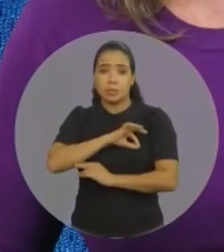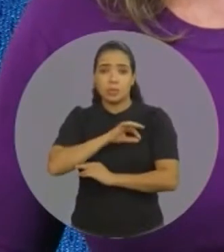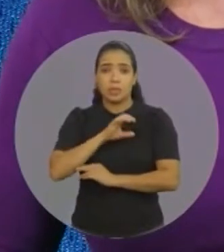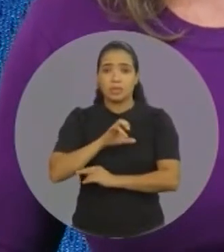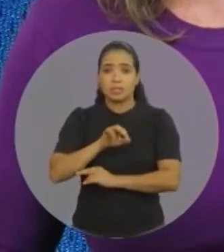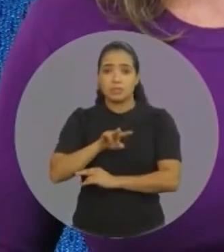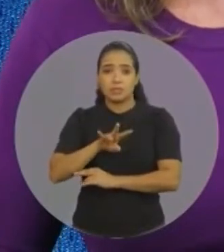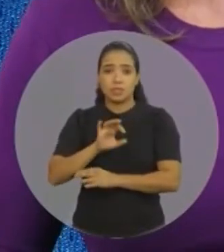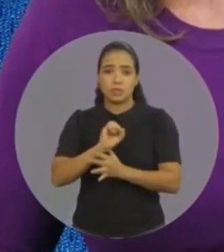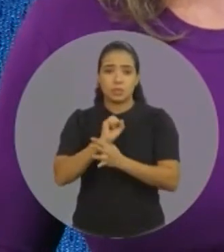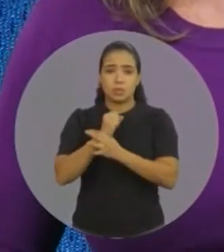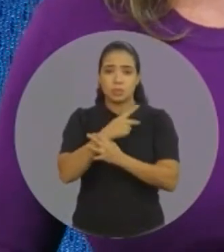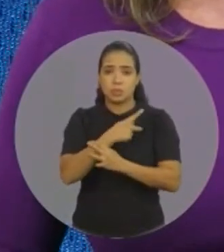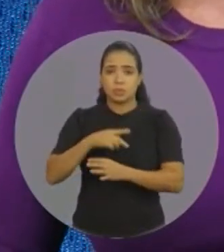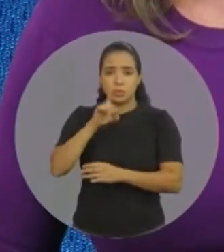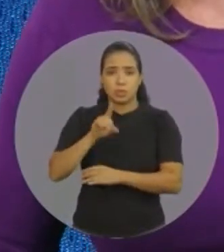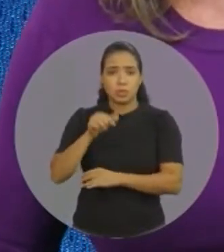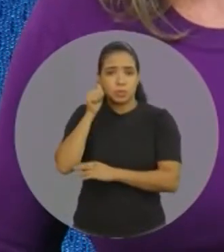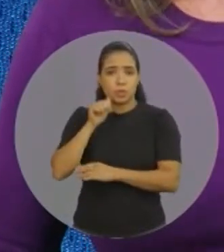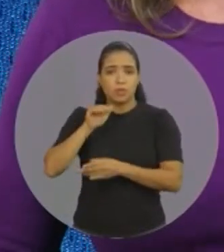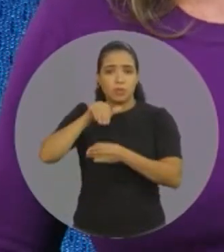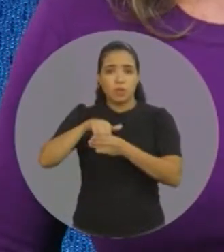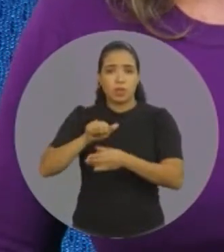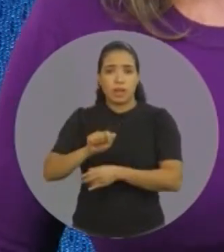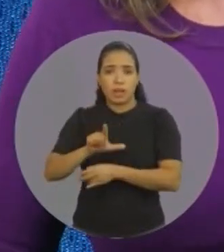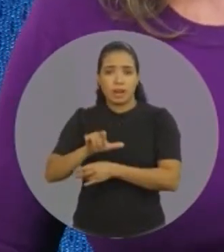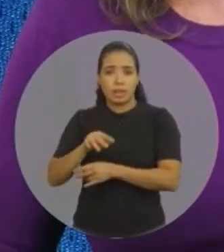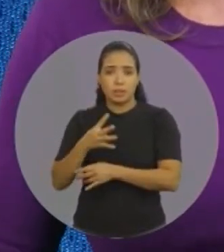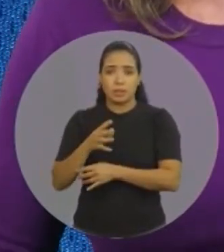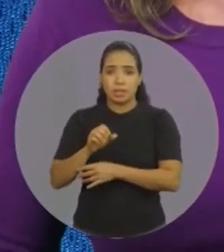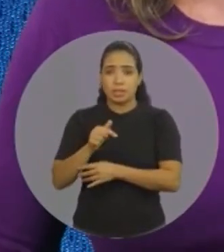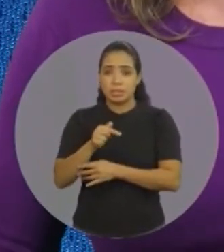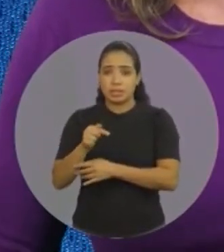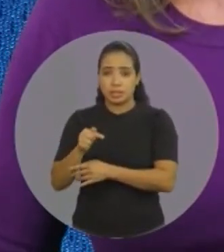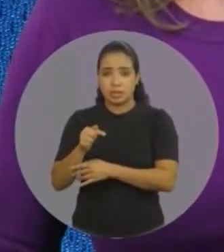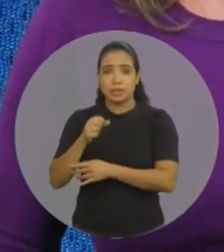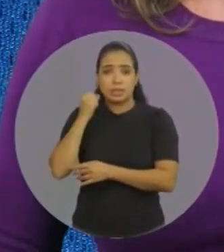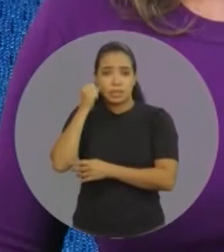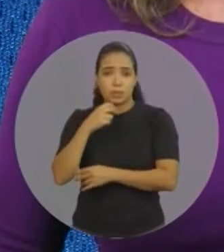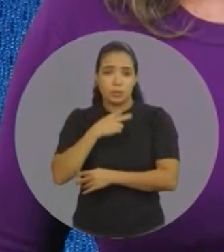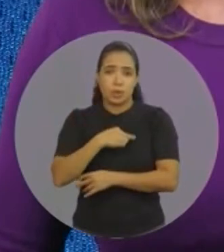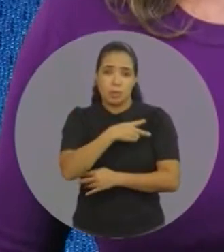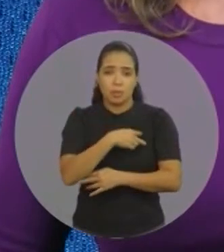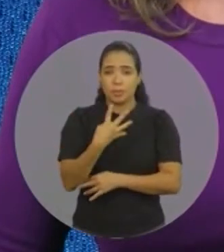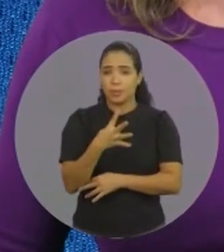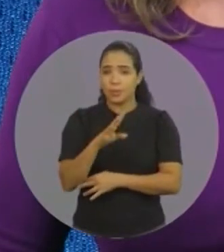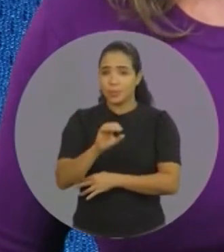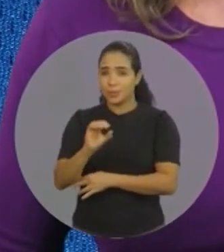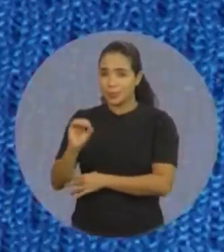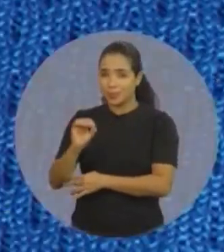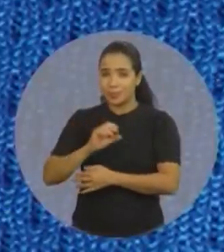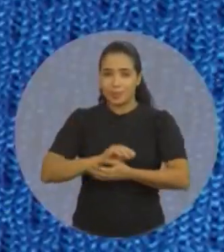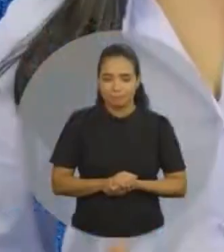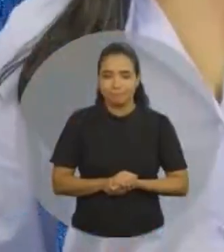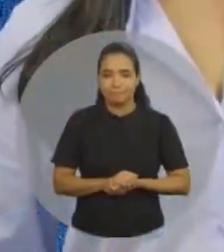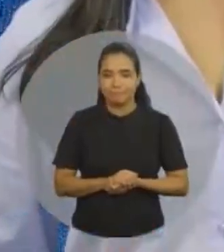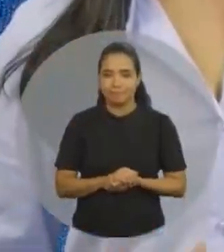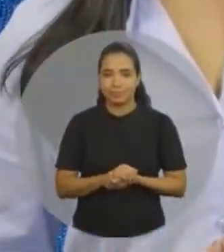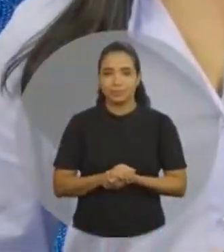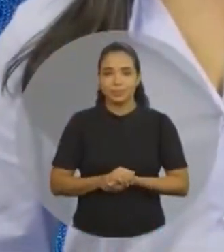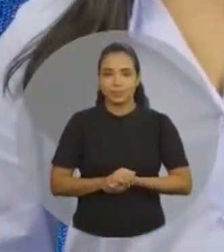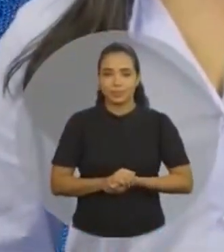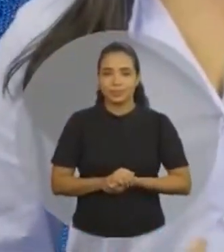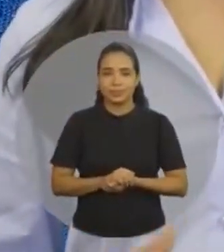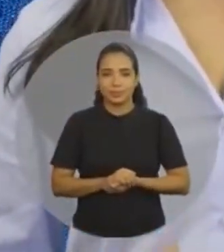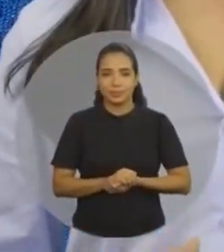civil Pela segurança pública e direitos da mulher Vote Aline Maria 4077 Senadora Amasta 400 Eu defendo a